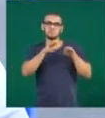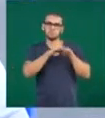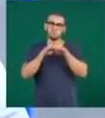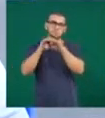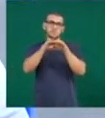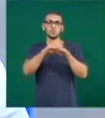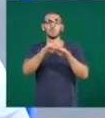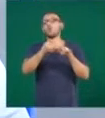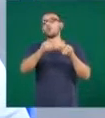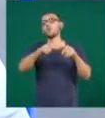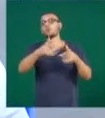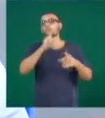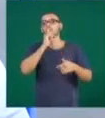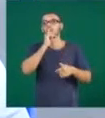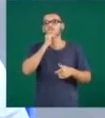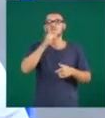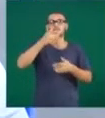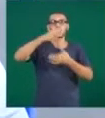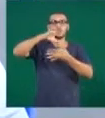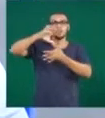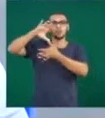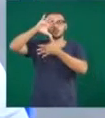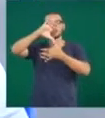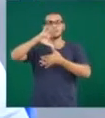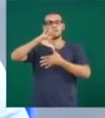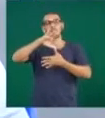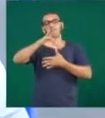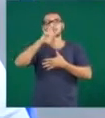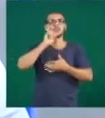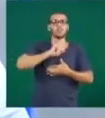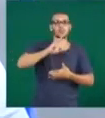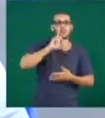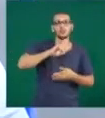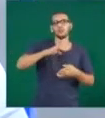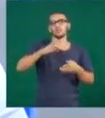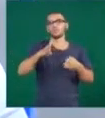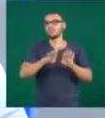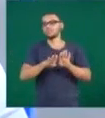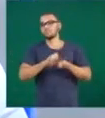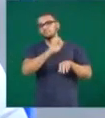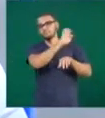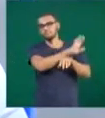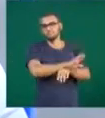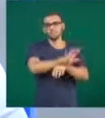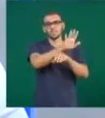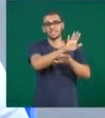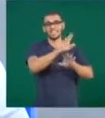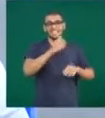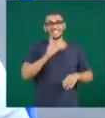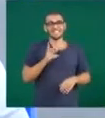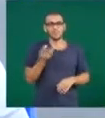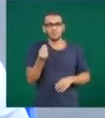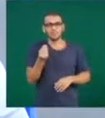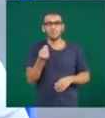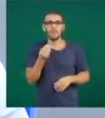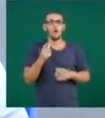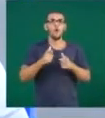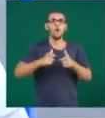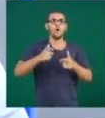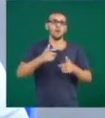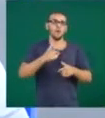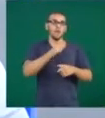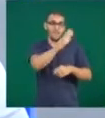observados na América Latina, Estados Unidos e Europa. O glaucoma é um pouco mais frequente na Ásia, mas pela própria